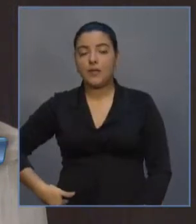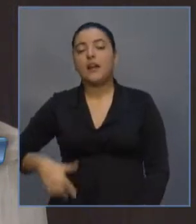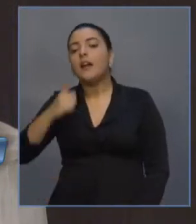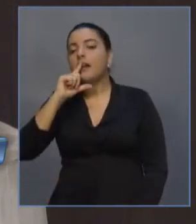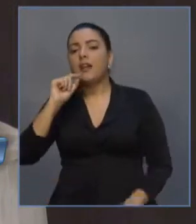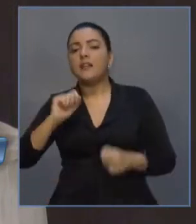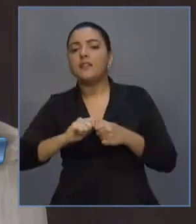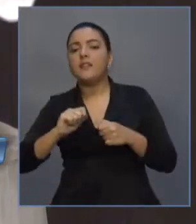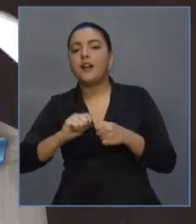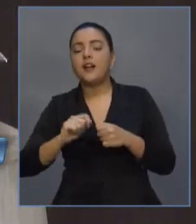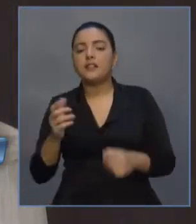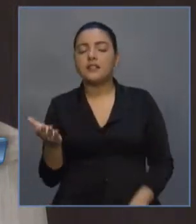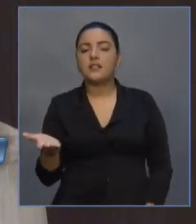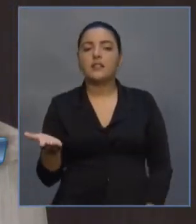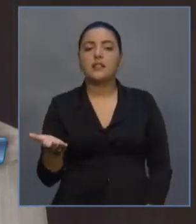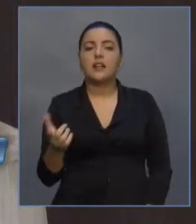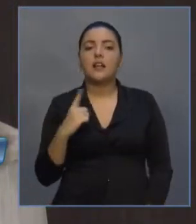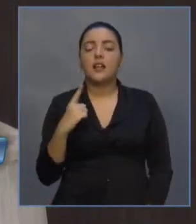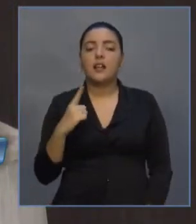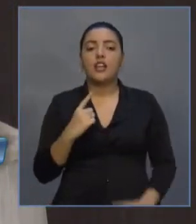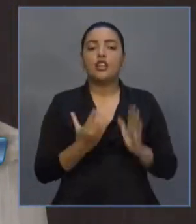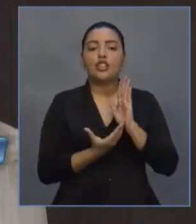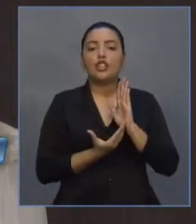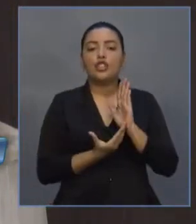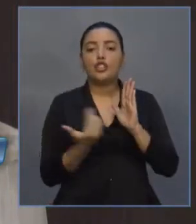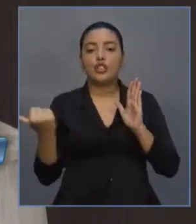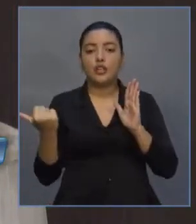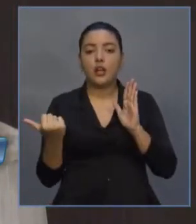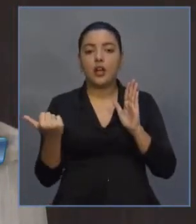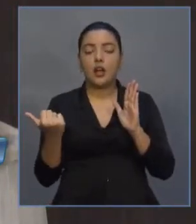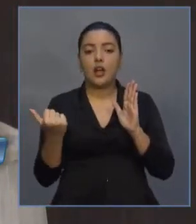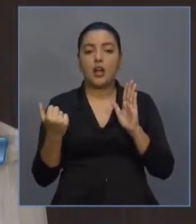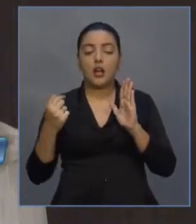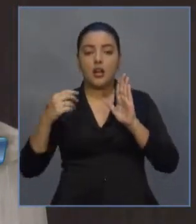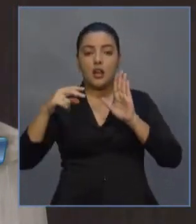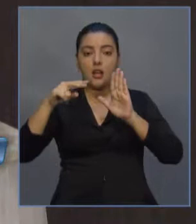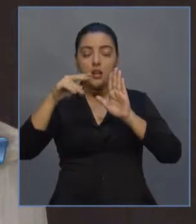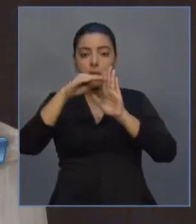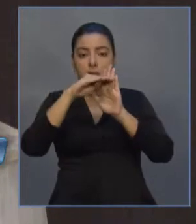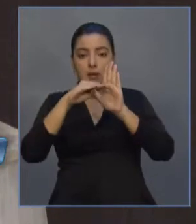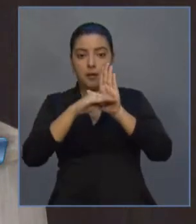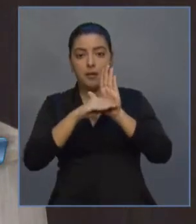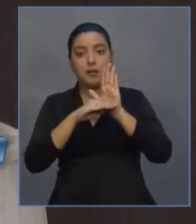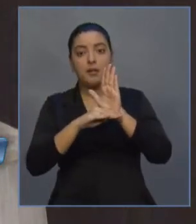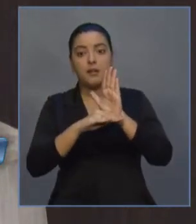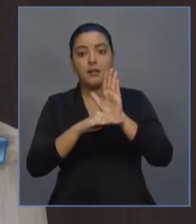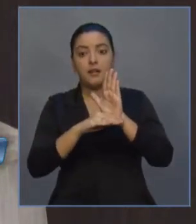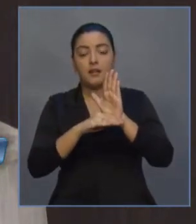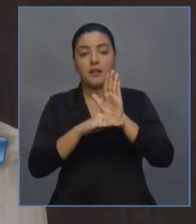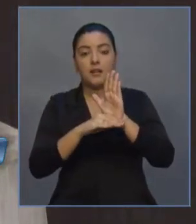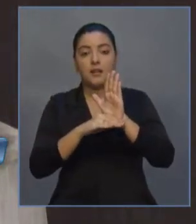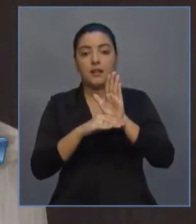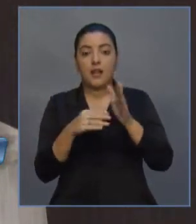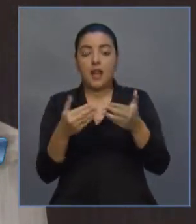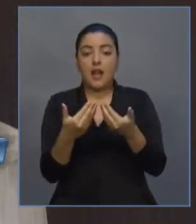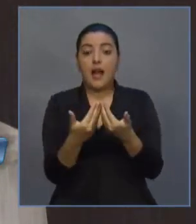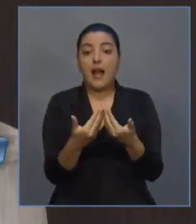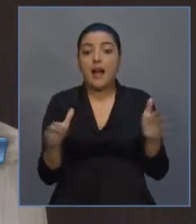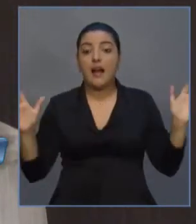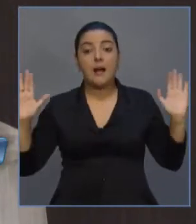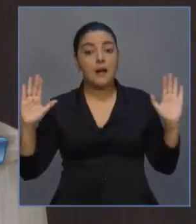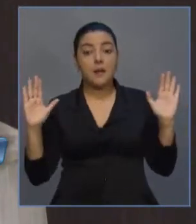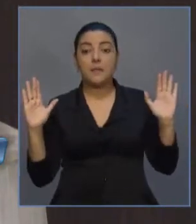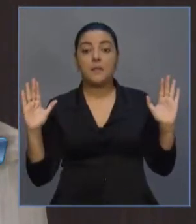projeto de lei? Ele retira dois critérios para a subvenção econômica. Ele amplia